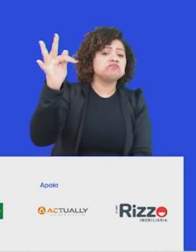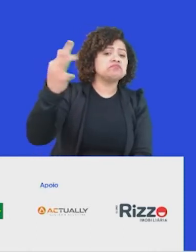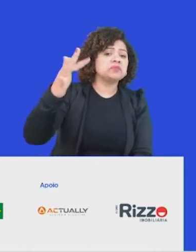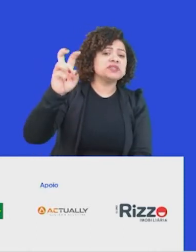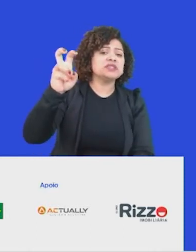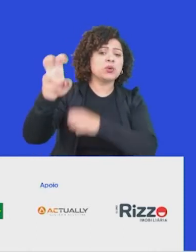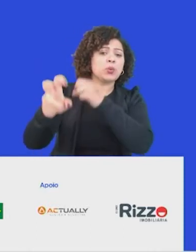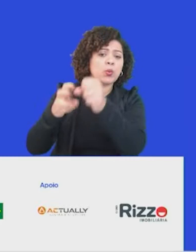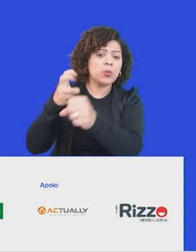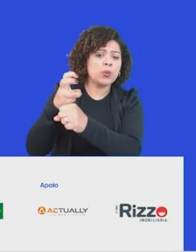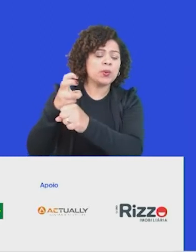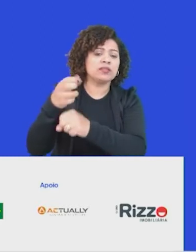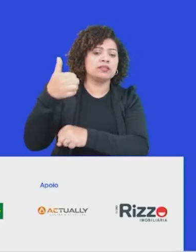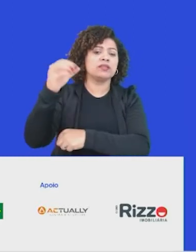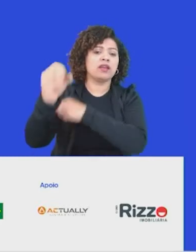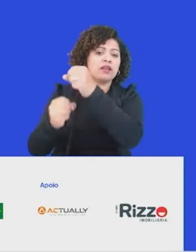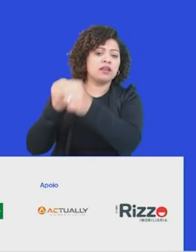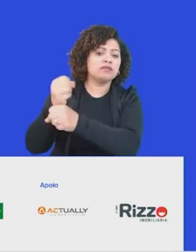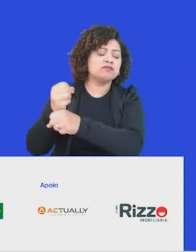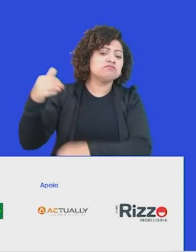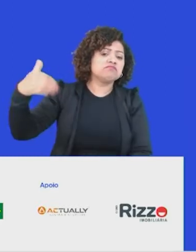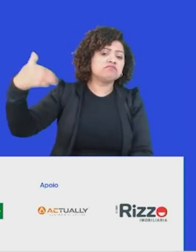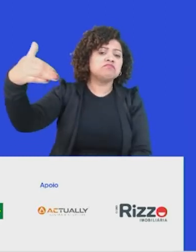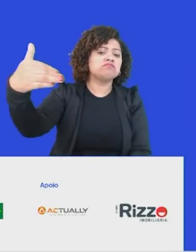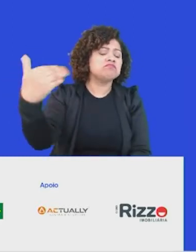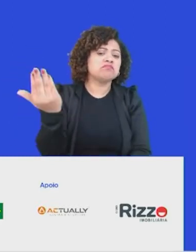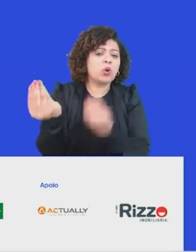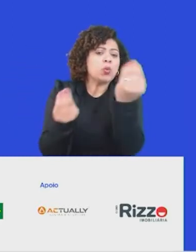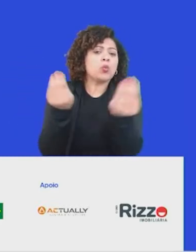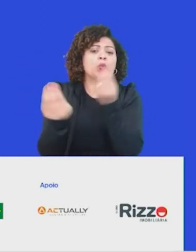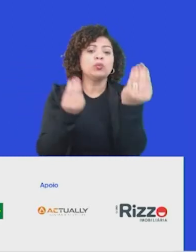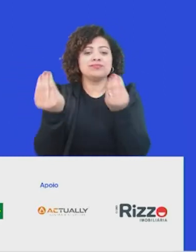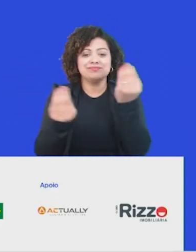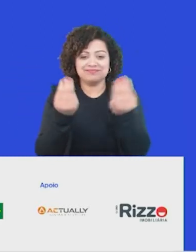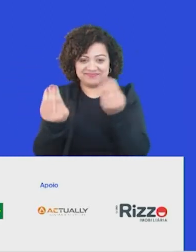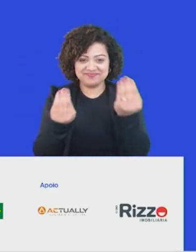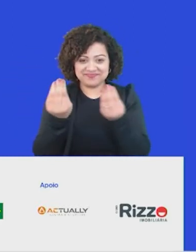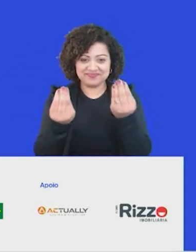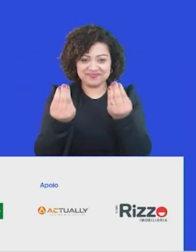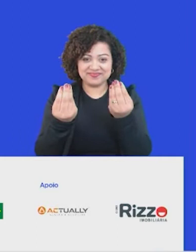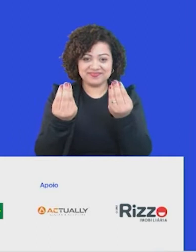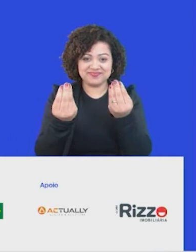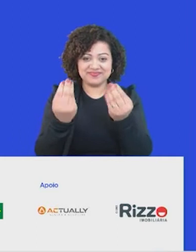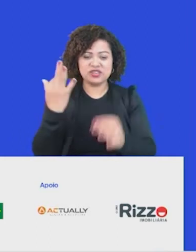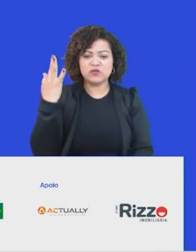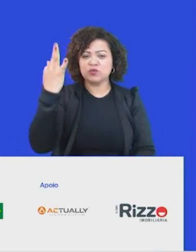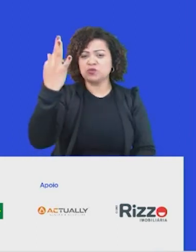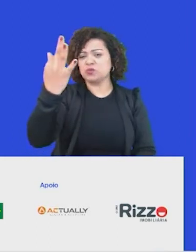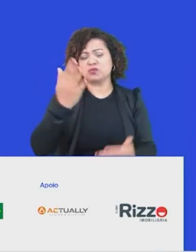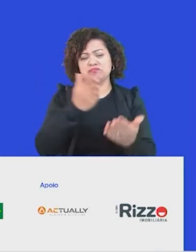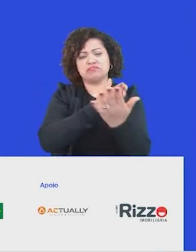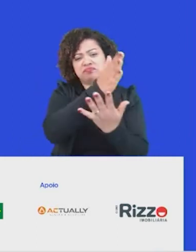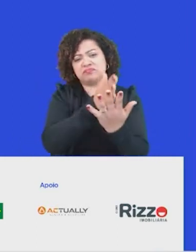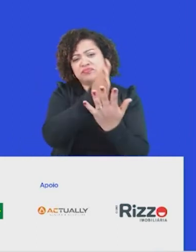anos, a dez anos? Como é que será o futuro, ou os futuros, né, porque são vários possíveis aí?